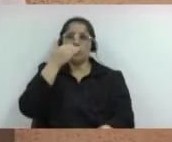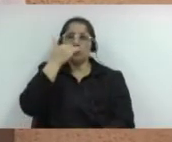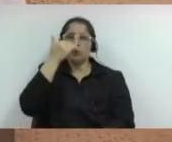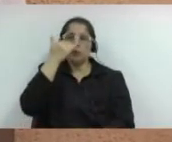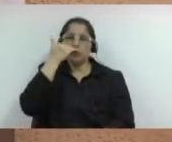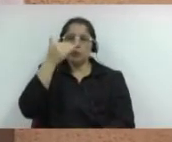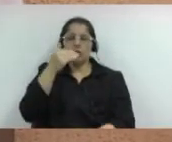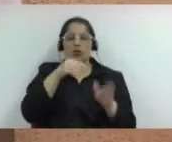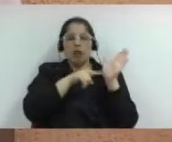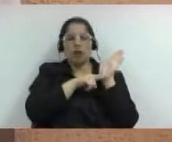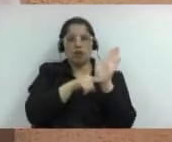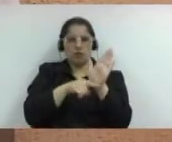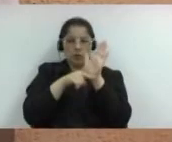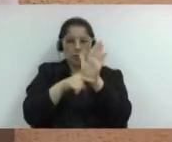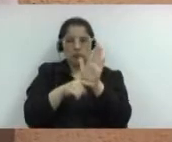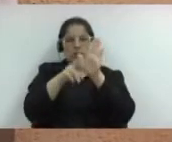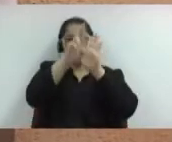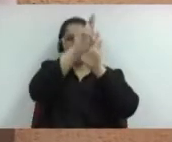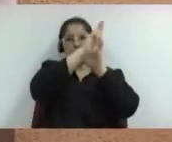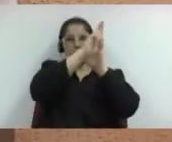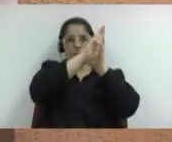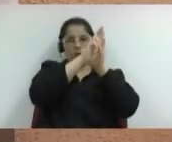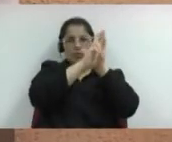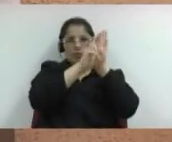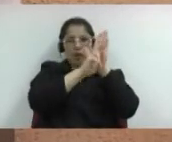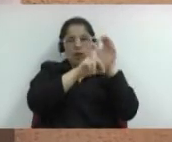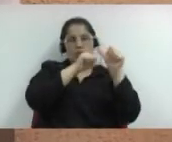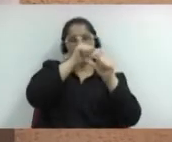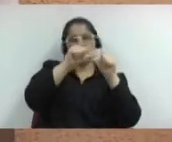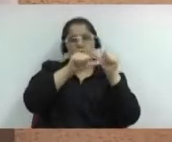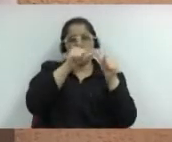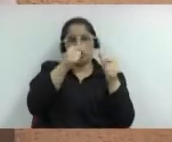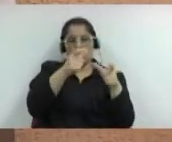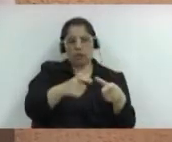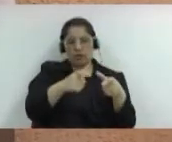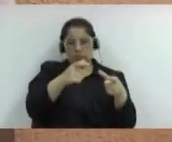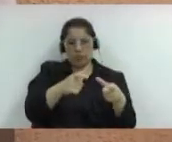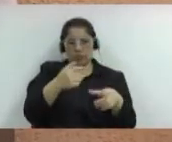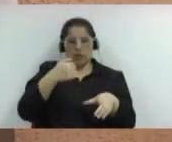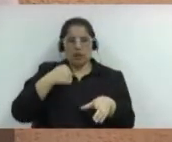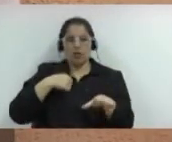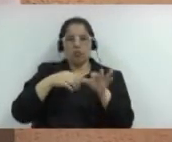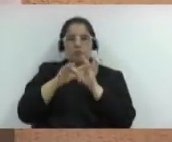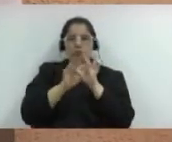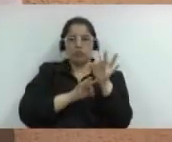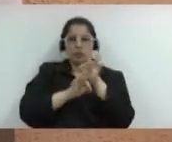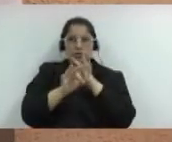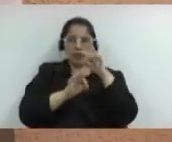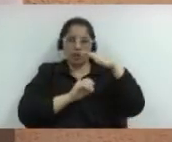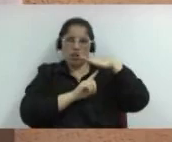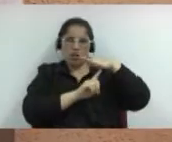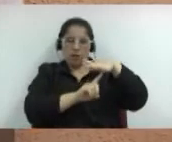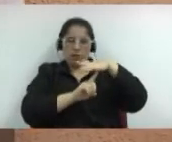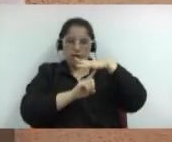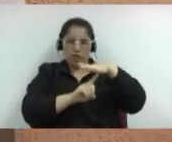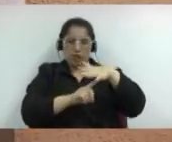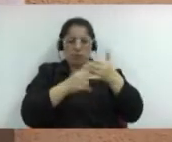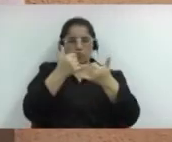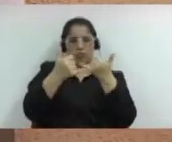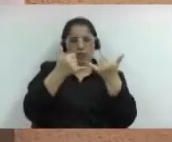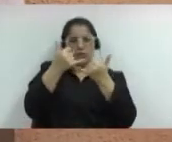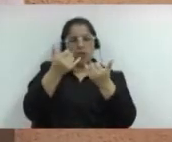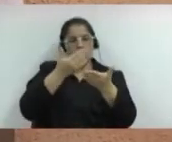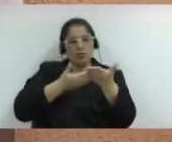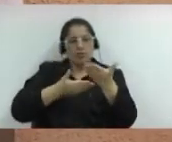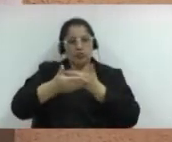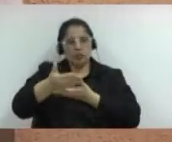regularização imediata deste lugar. Enquanto eu organizar a feira de trocas e doações de brinquedos, essa